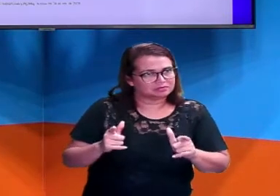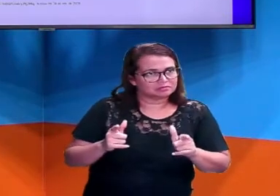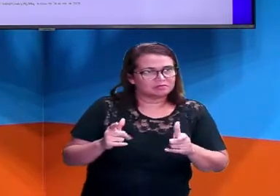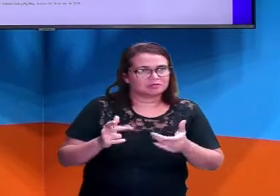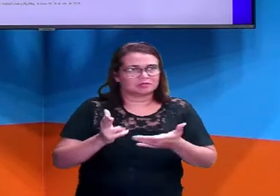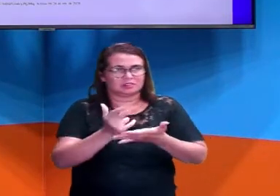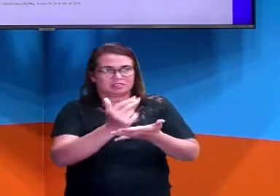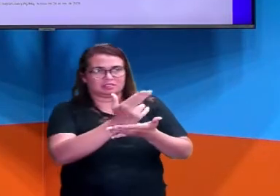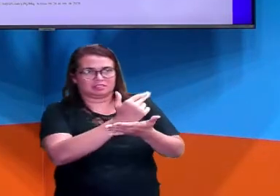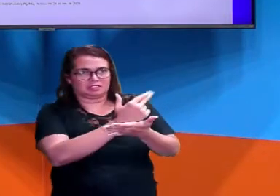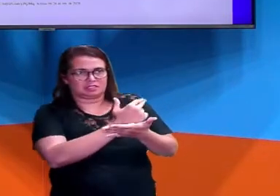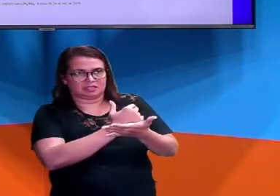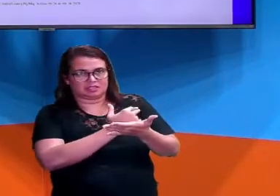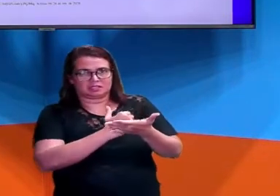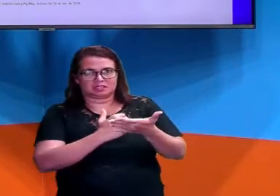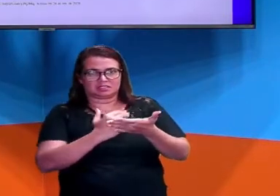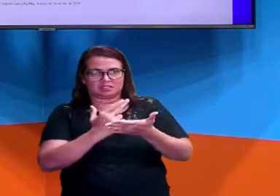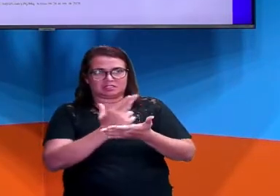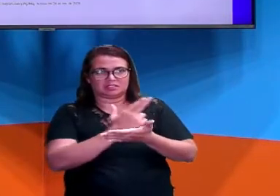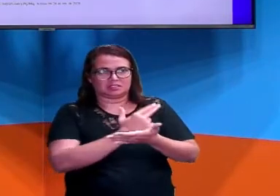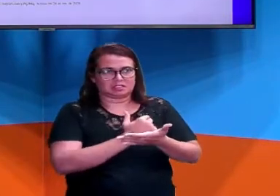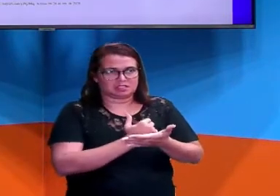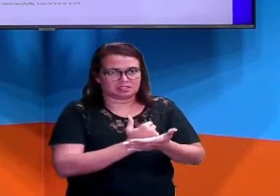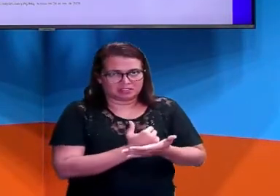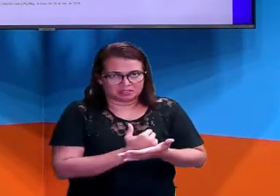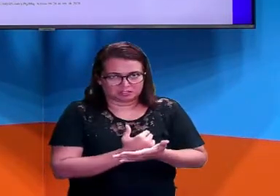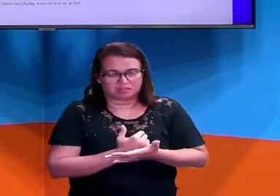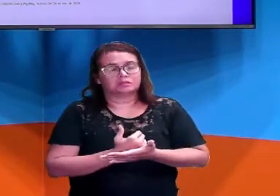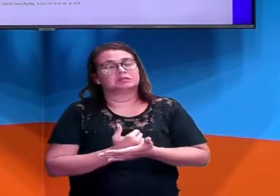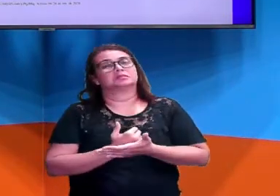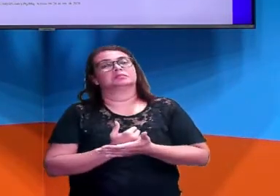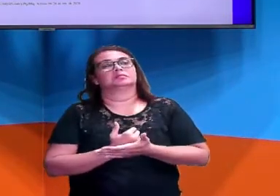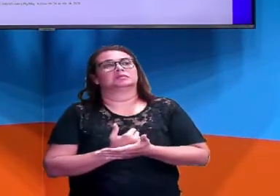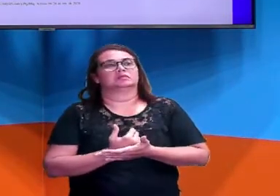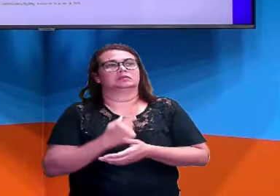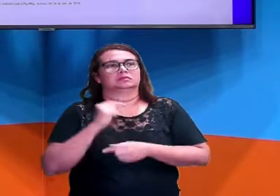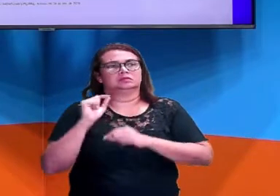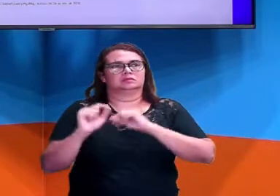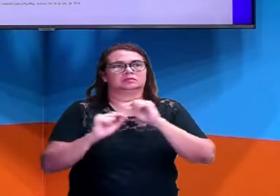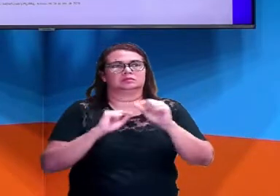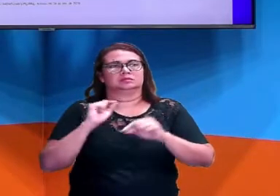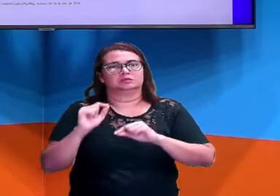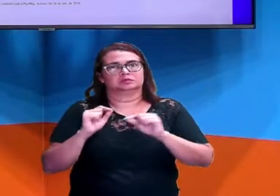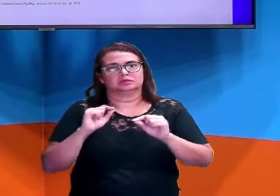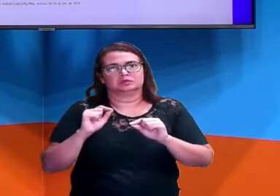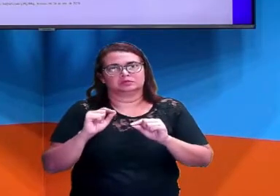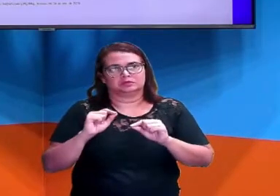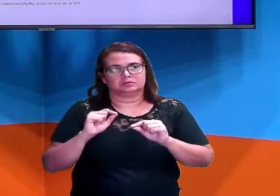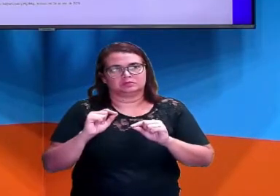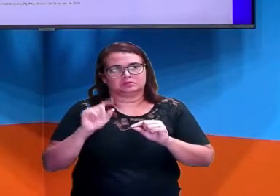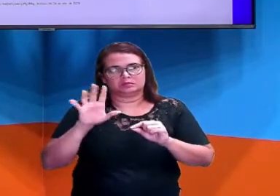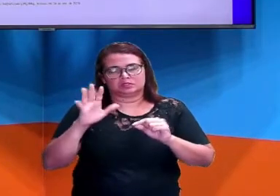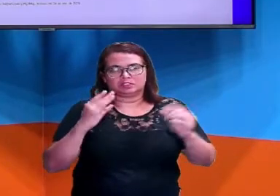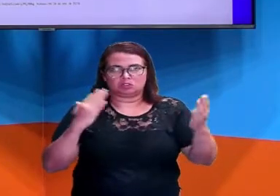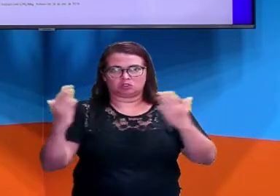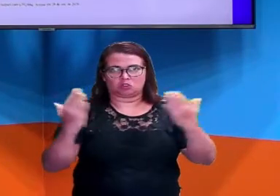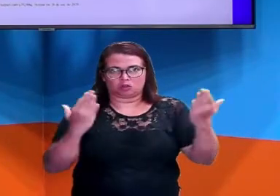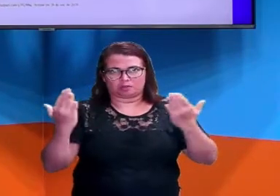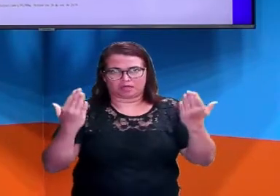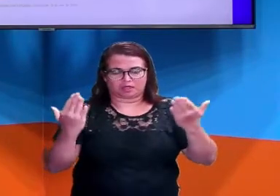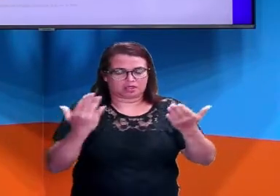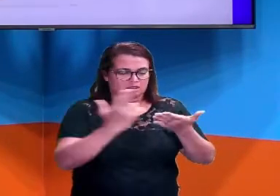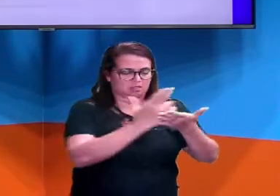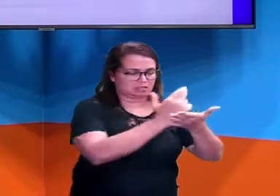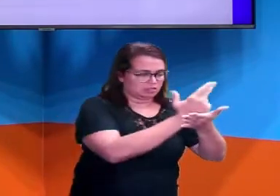desenho, um esboço que eu tenho em forma de desenho. Então vamos relacionar isso com a planta baixa para poder a gente